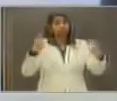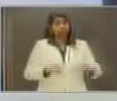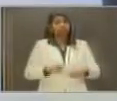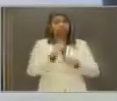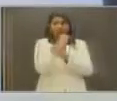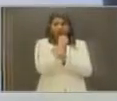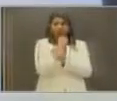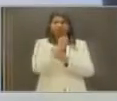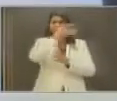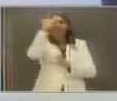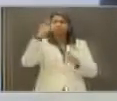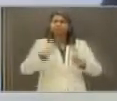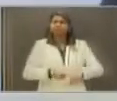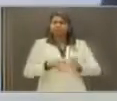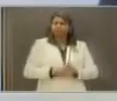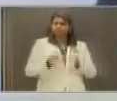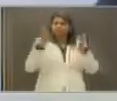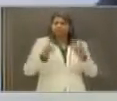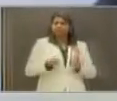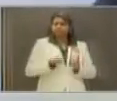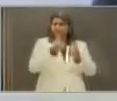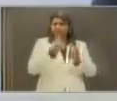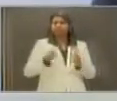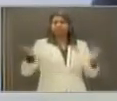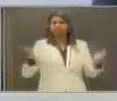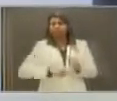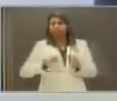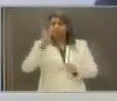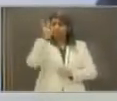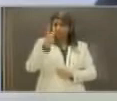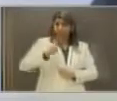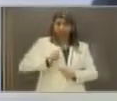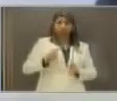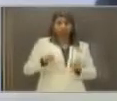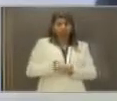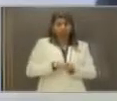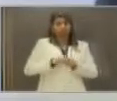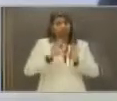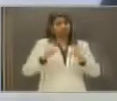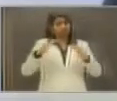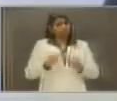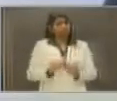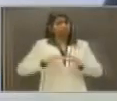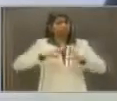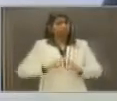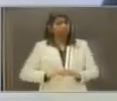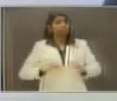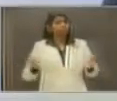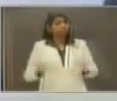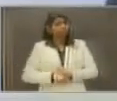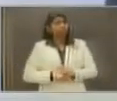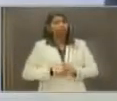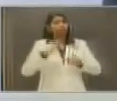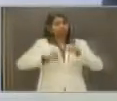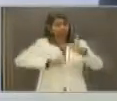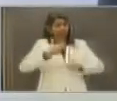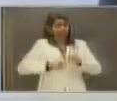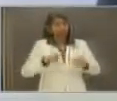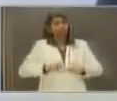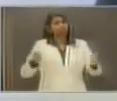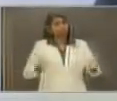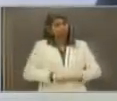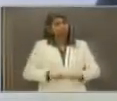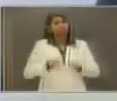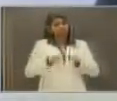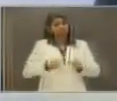tenham a sua independência financeira, para sustentar não apenas a si, mas a família de uma maneira geral. Então, esse programa é um programa que veio para ficar, que veio